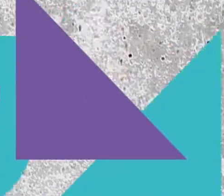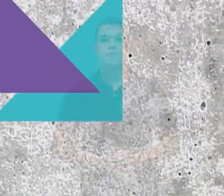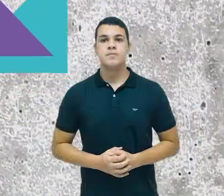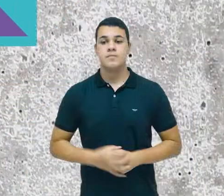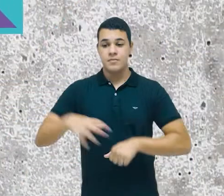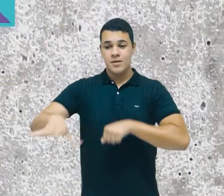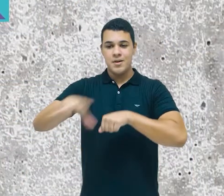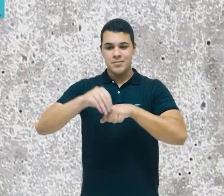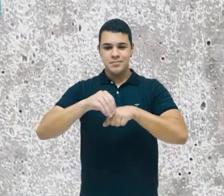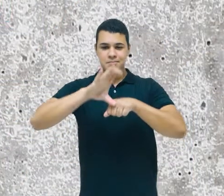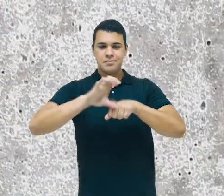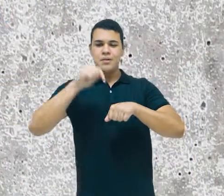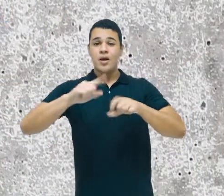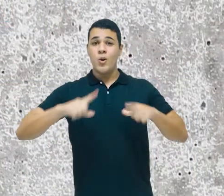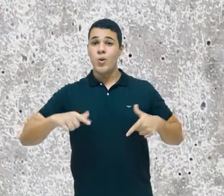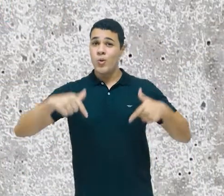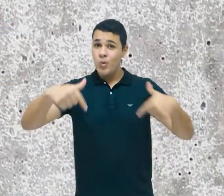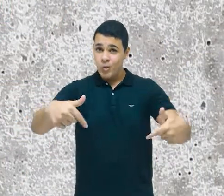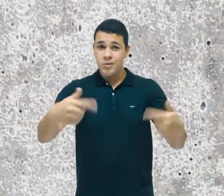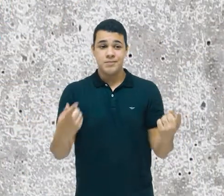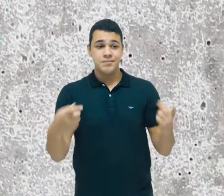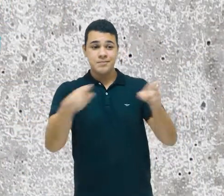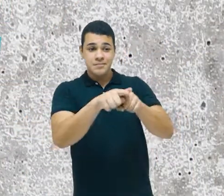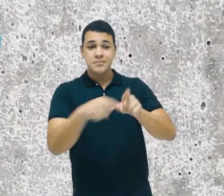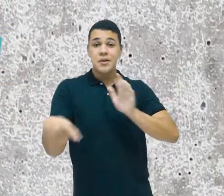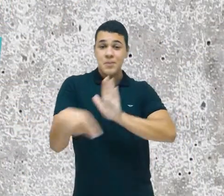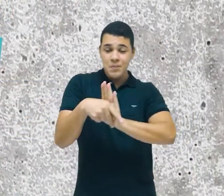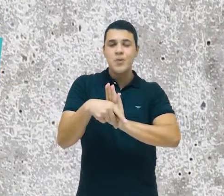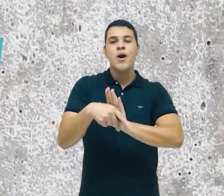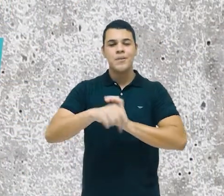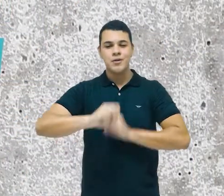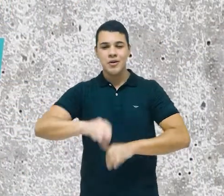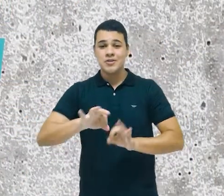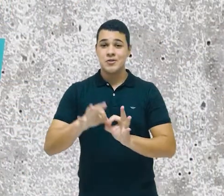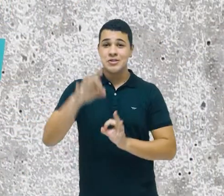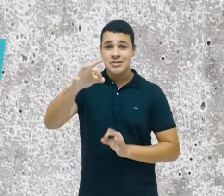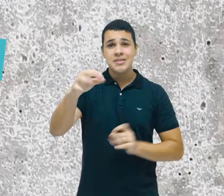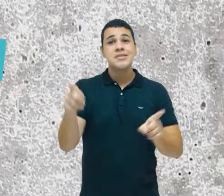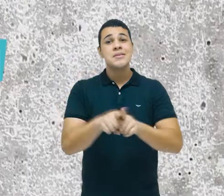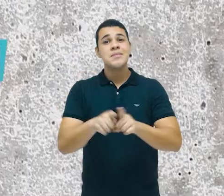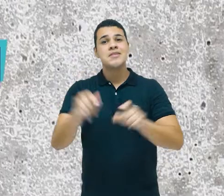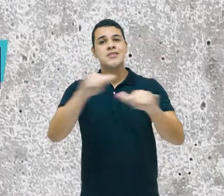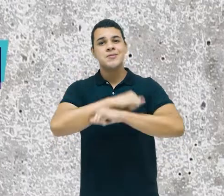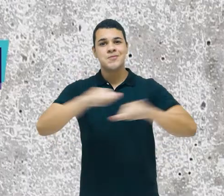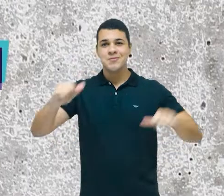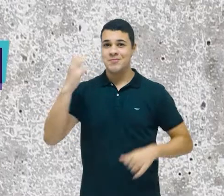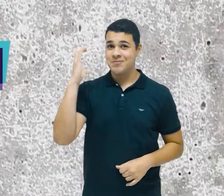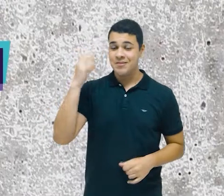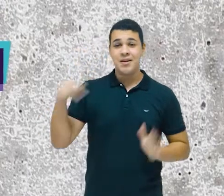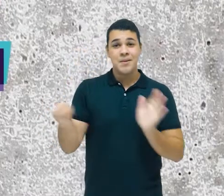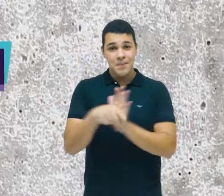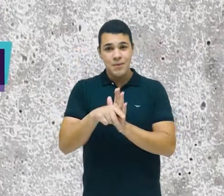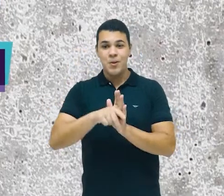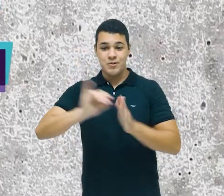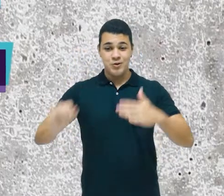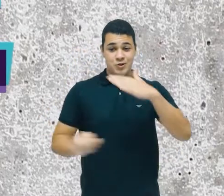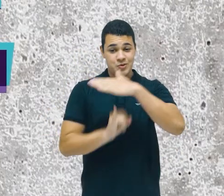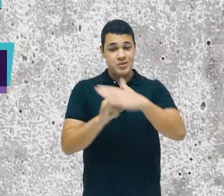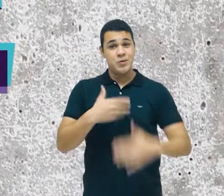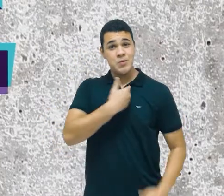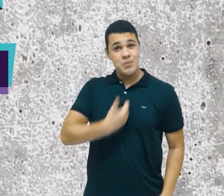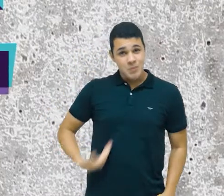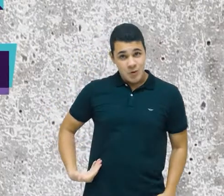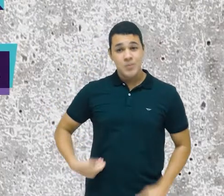Saber Comum, uma iniciativa conjunta de educação à distância e divulgação científica de